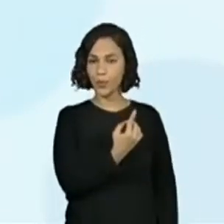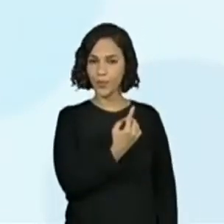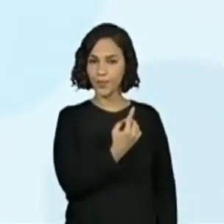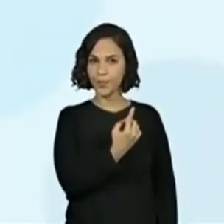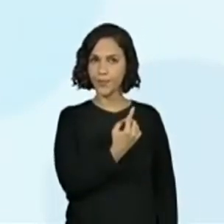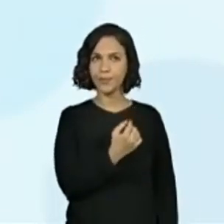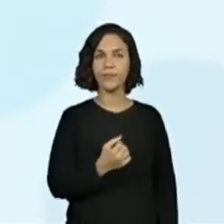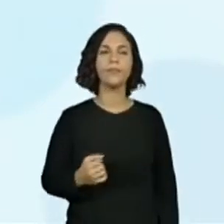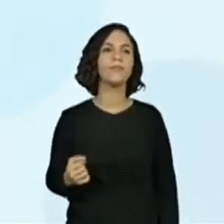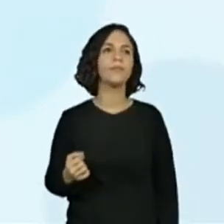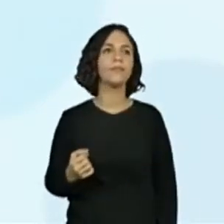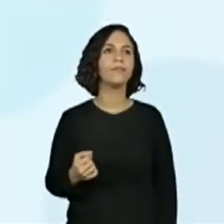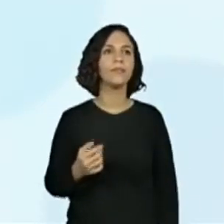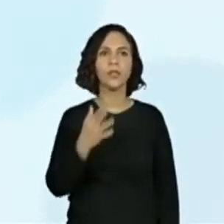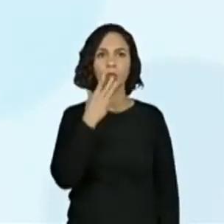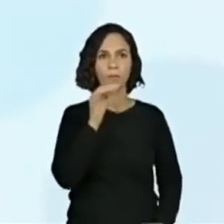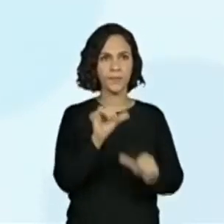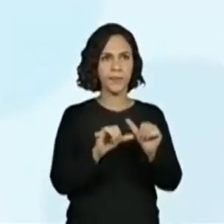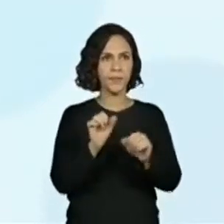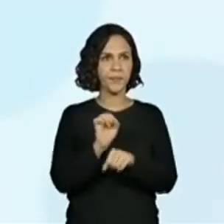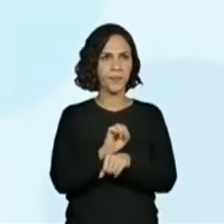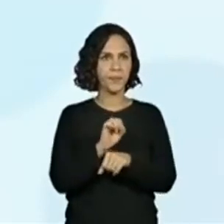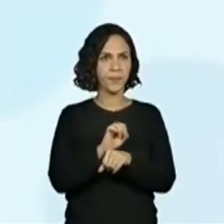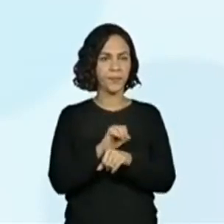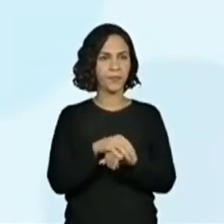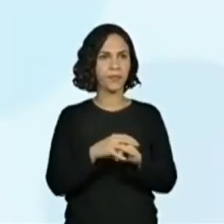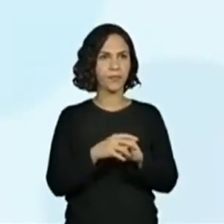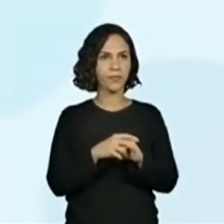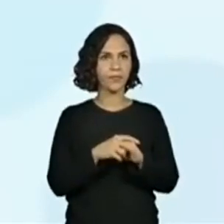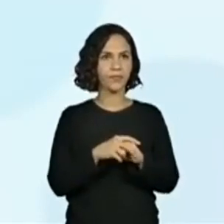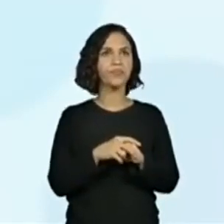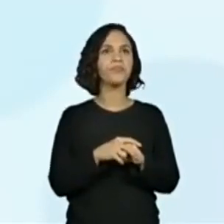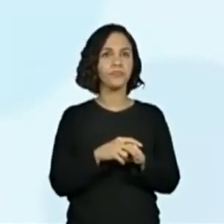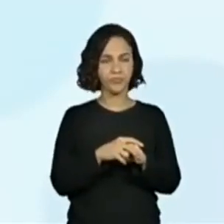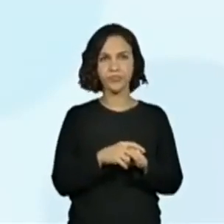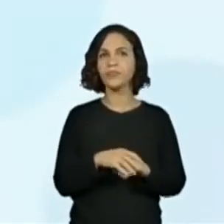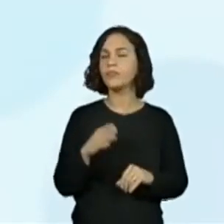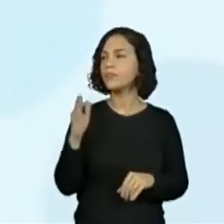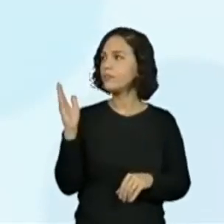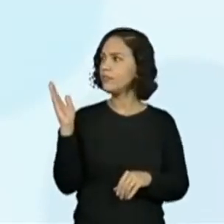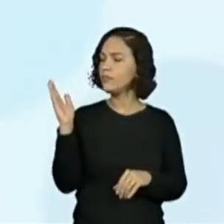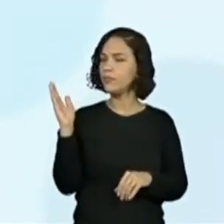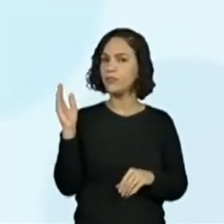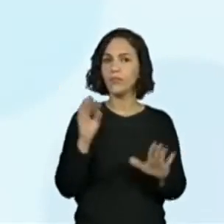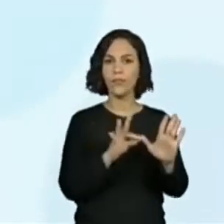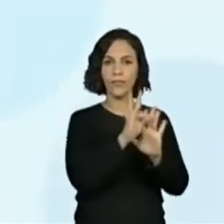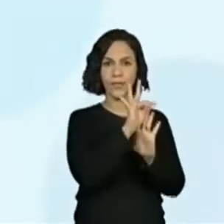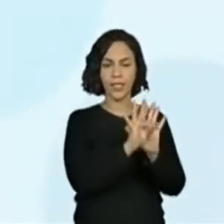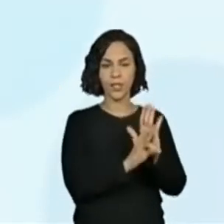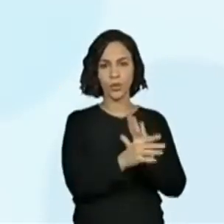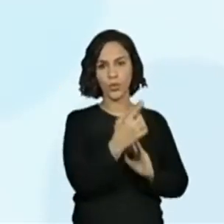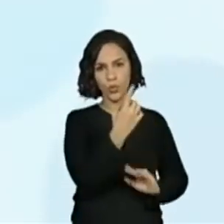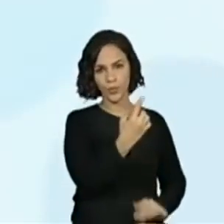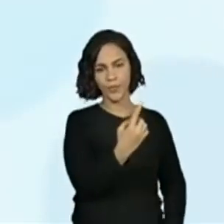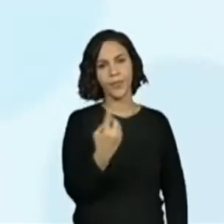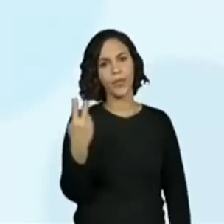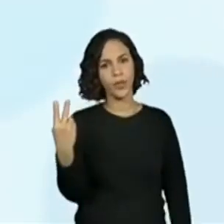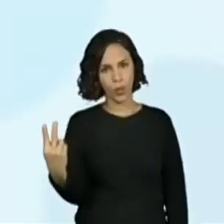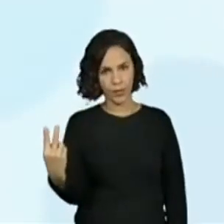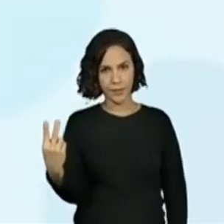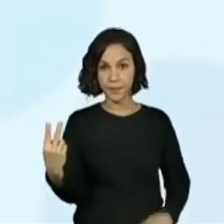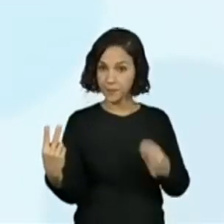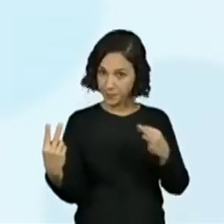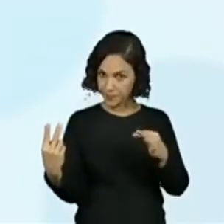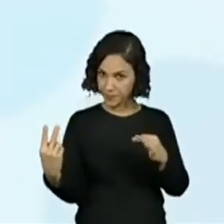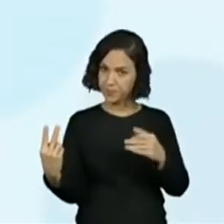Deixa eu mudar a cor da caneta, né, Prô? Me ajuda um pouco. Texto 1. Texto 2. Isso. É isso?